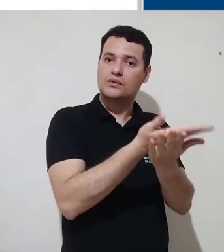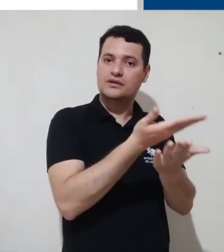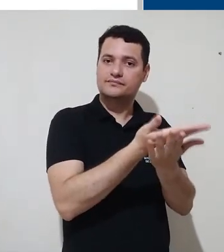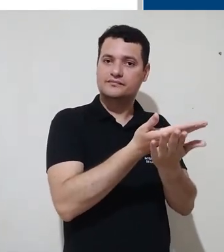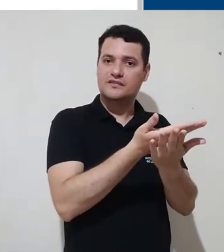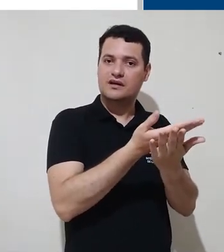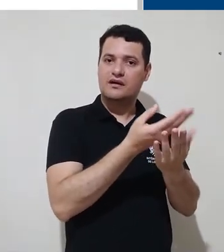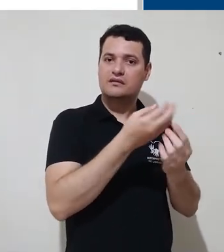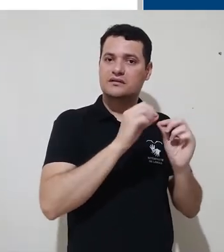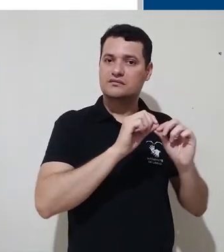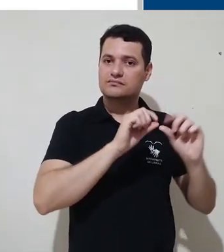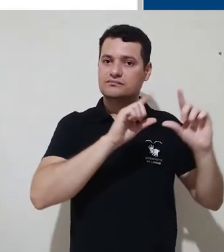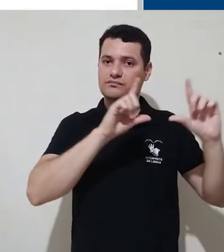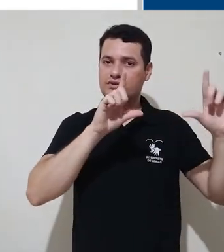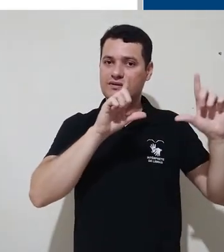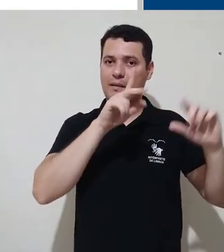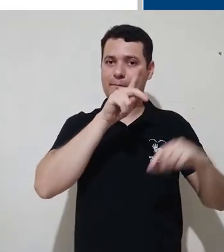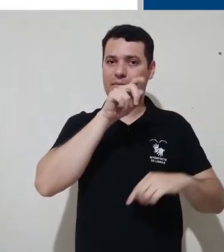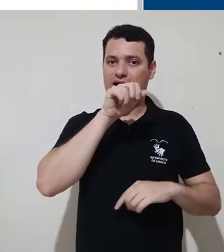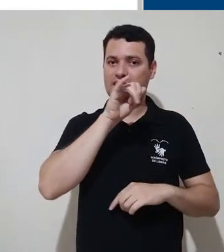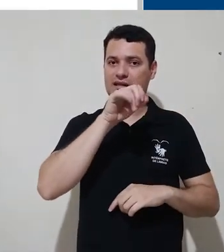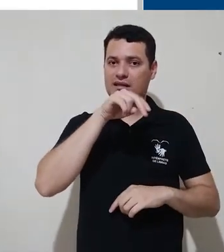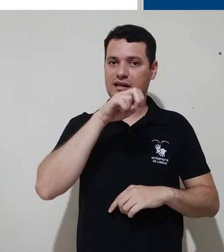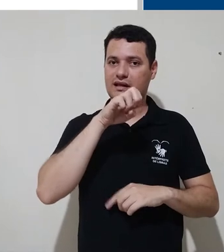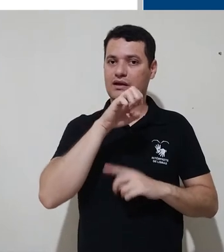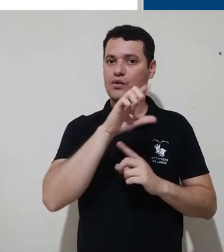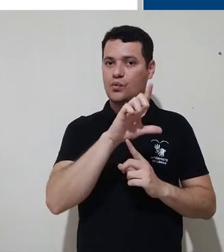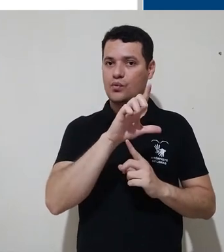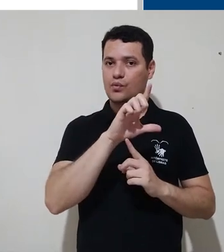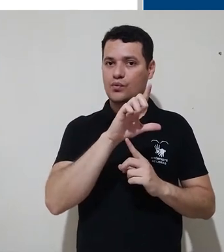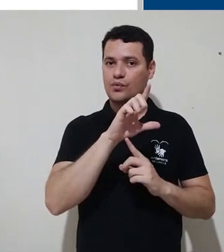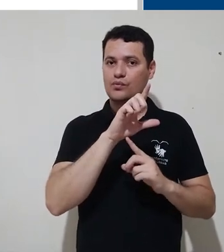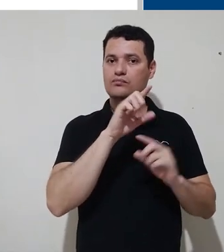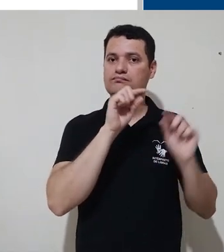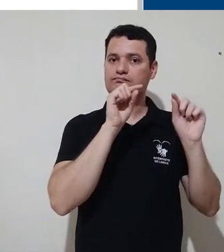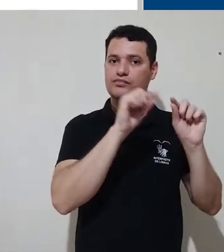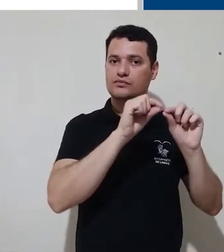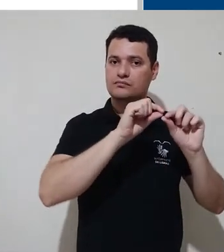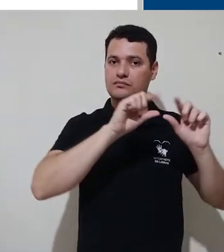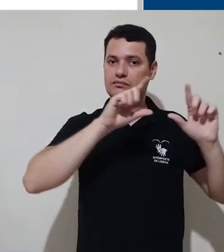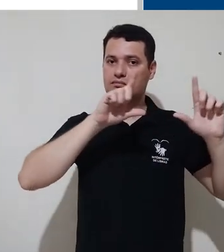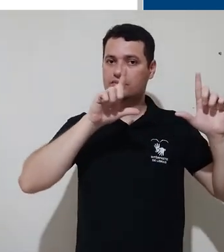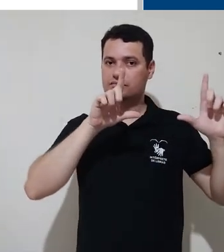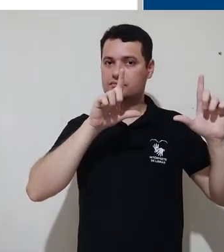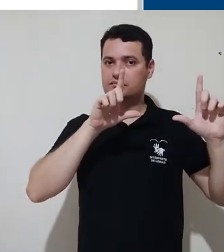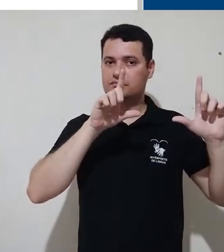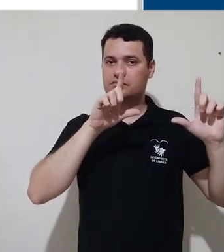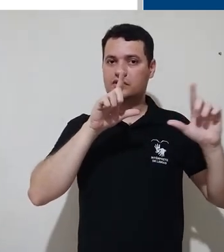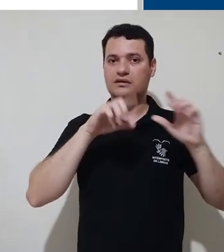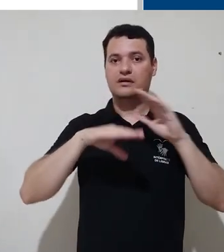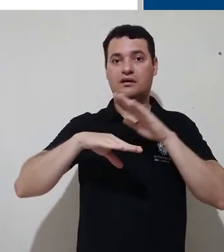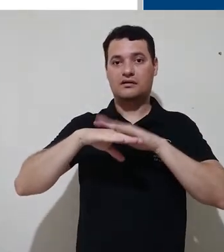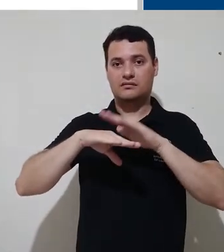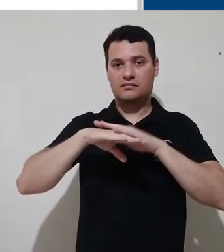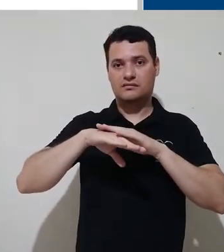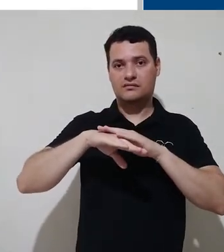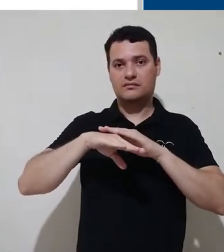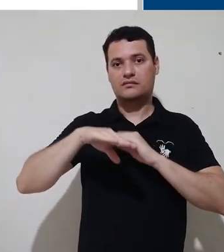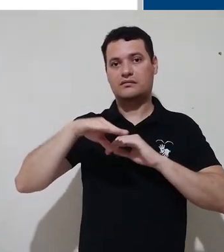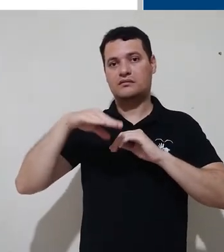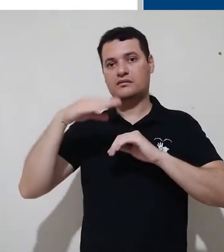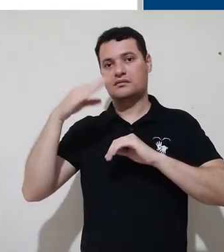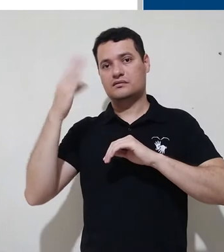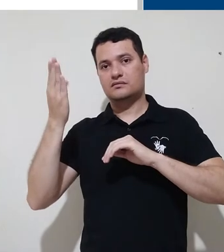que esse usuário frequenta. Para acessar a a sessão do painel, mais uma vez,